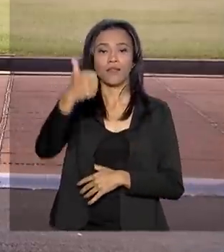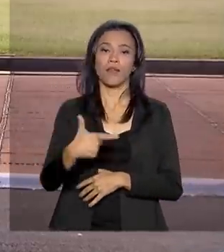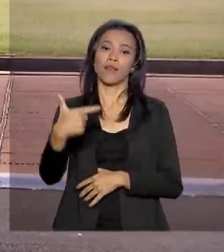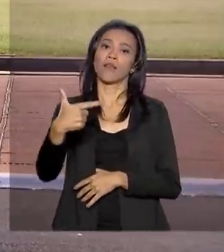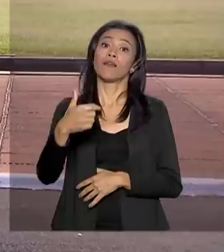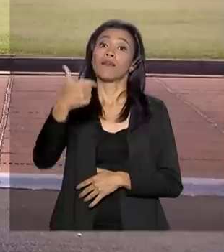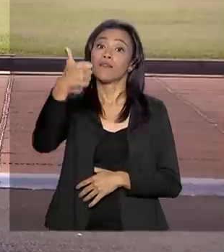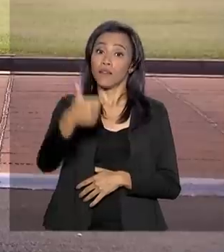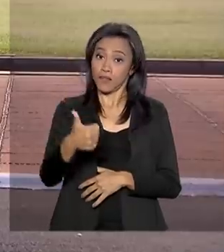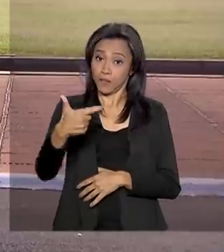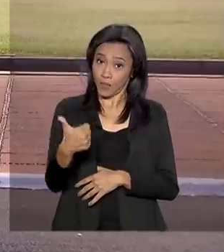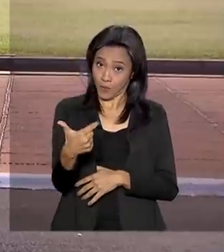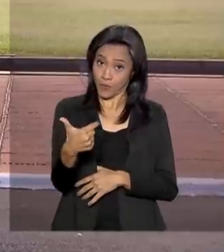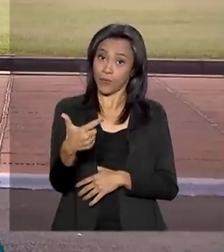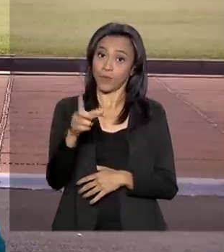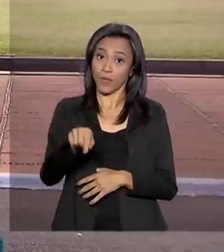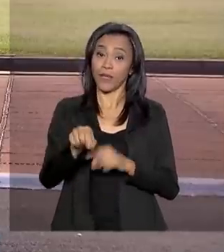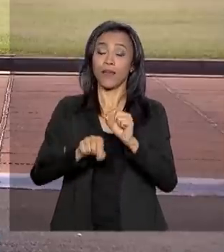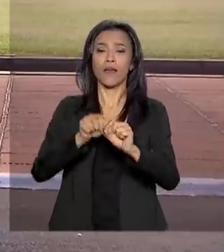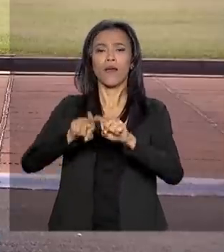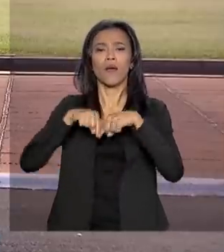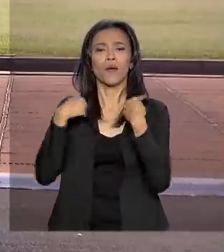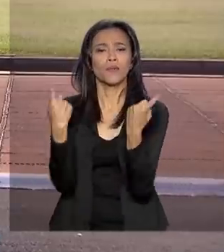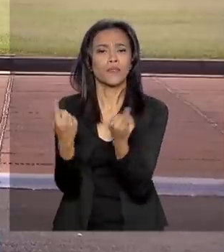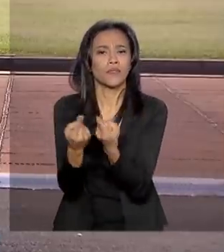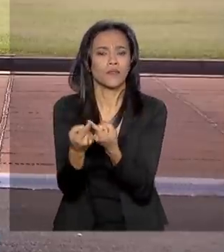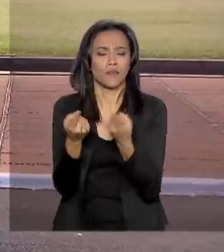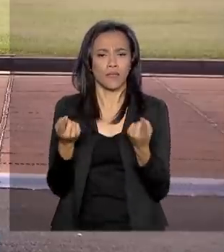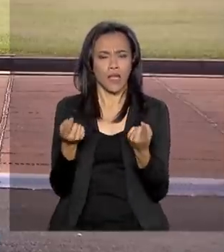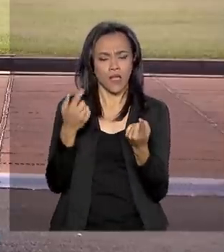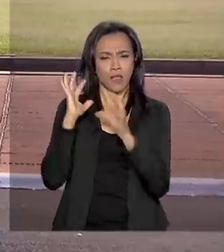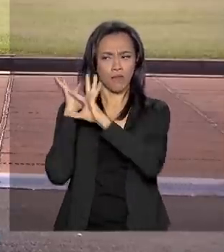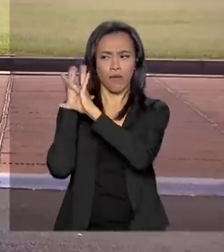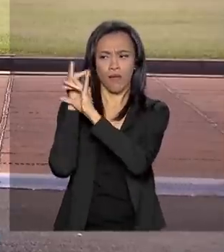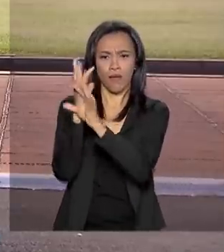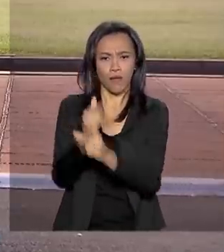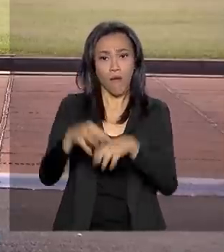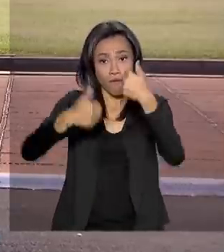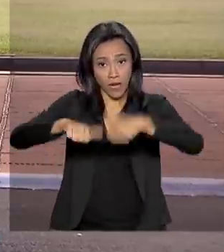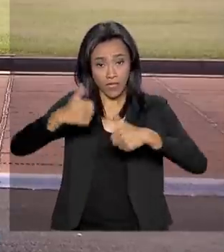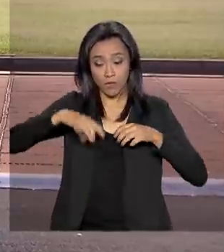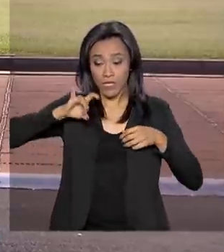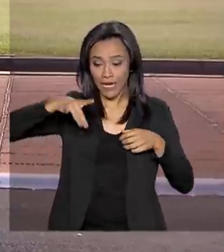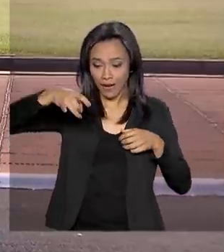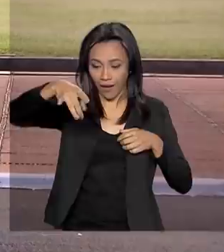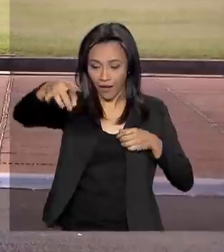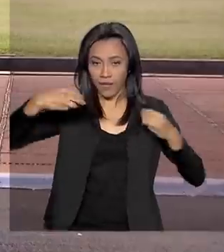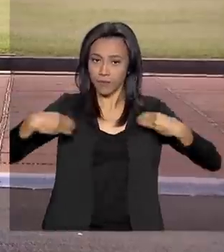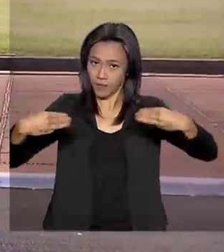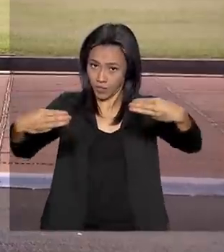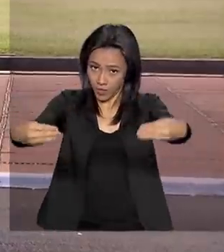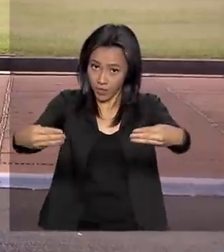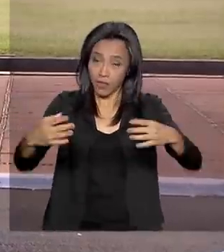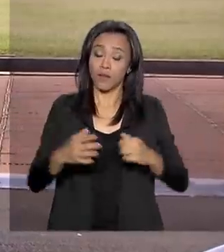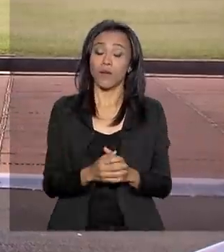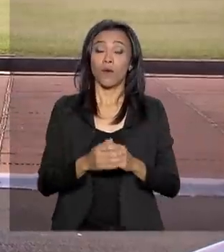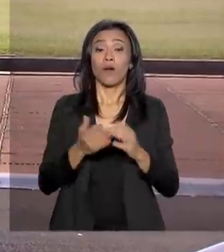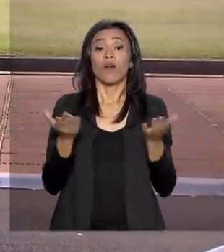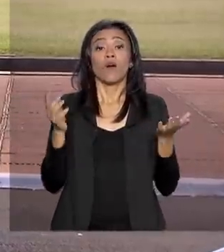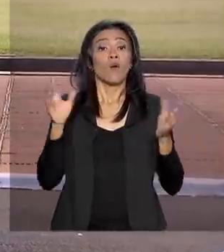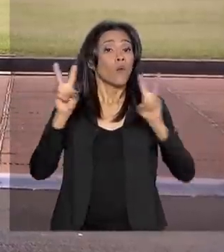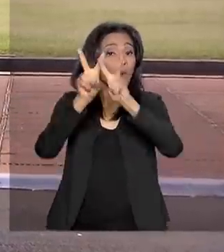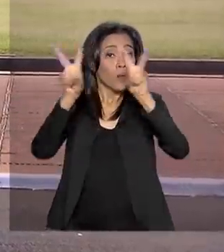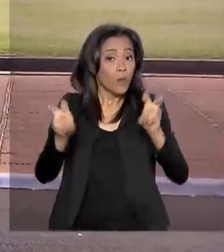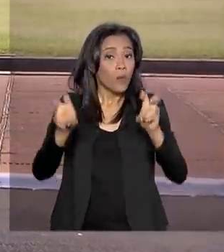reunião. Além de um balanço das ações de todas as pastas, a pauta de hoje deve se concentrar